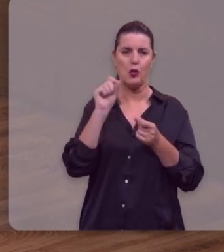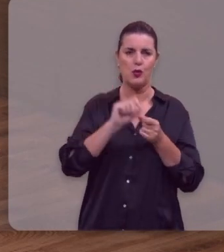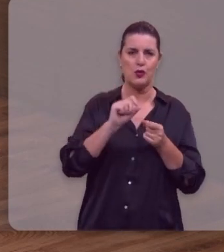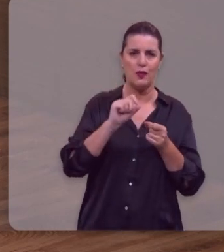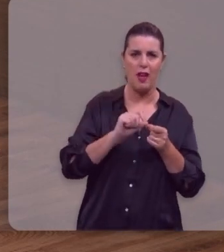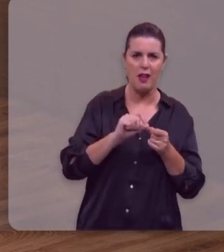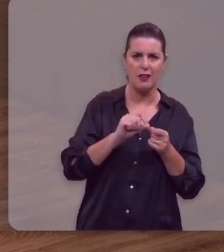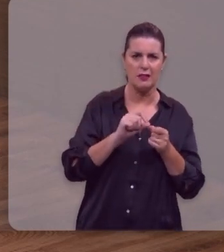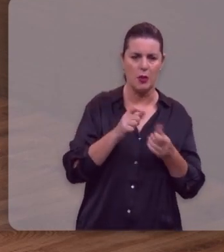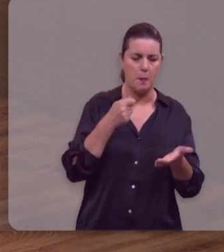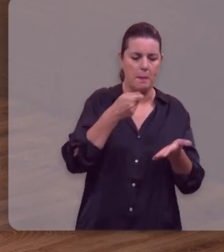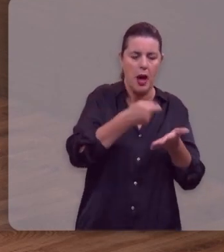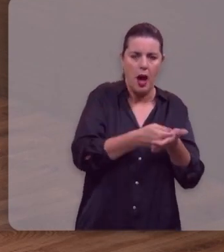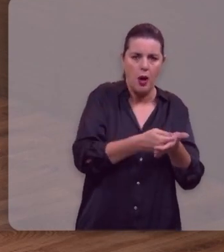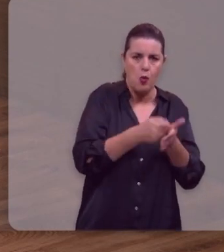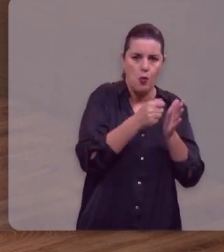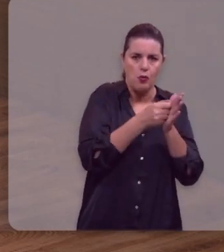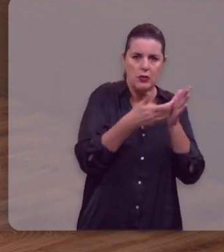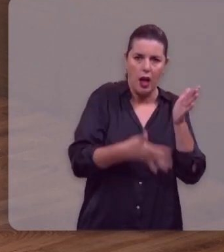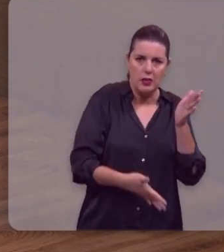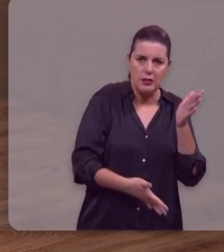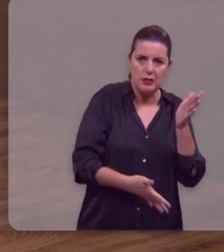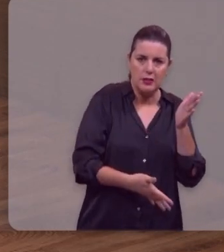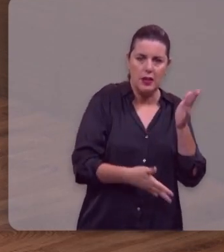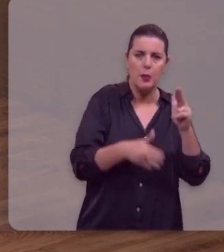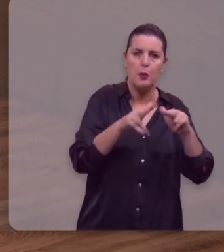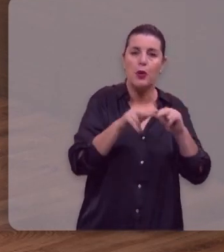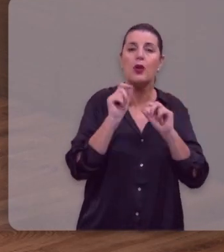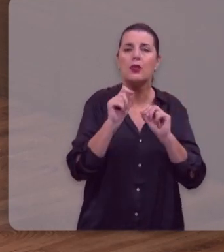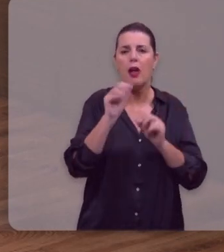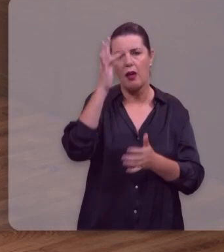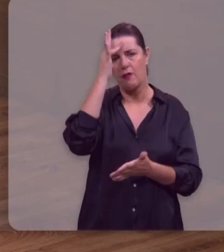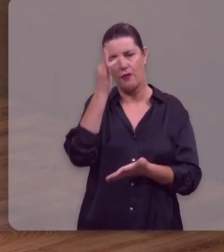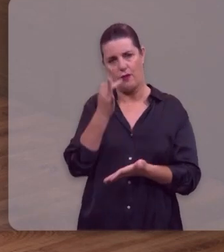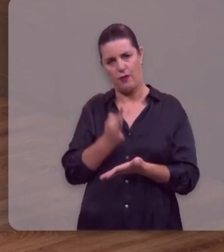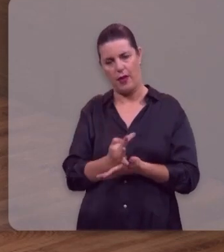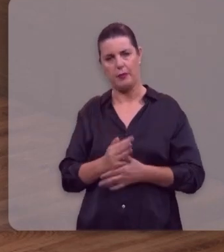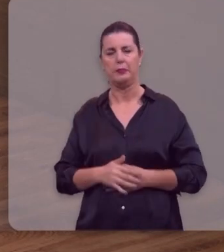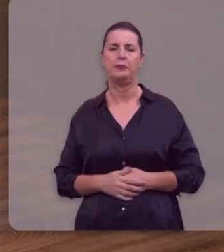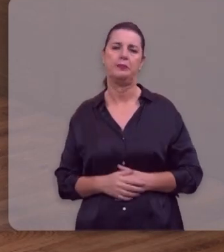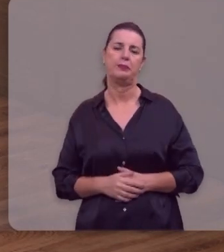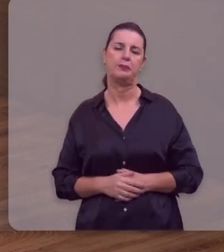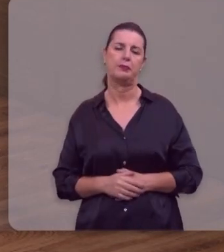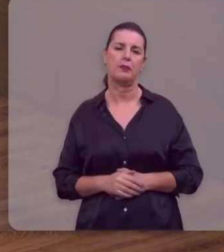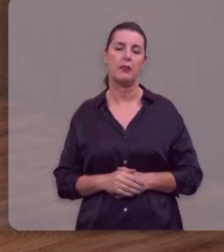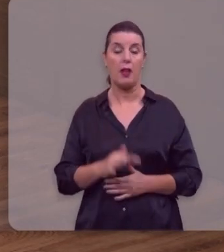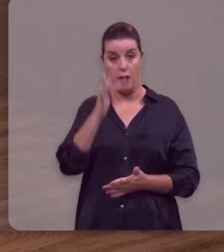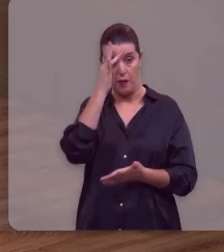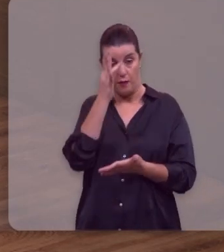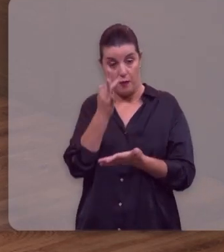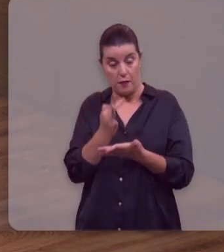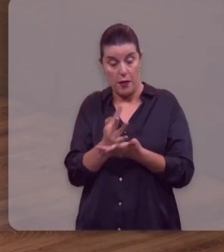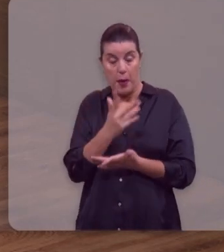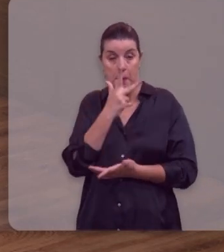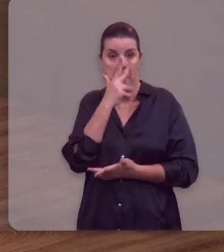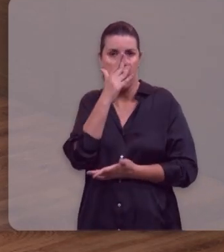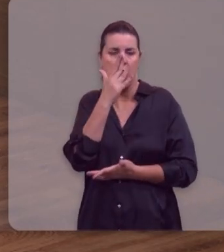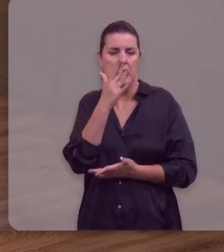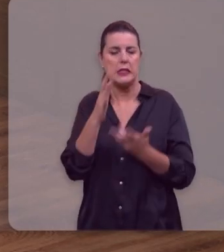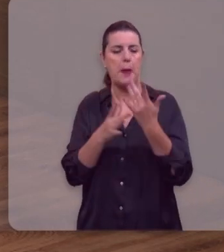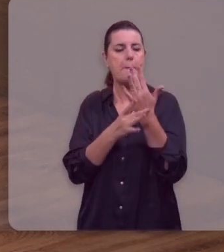comprada com o seu próprio sangue, pela fé. A fé é uma espécie de mão